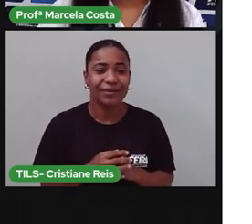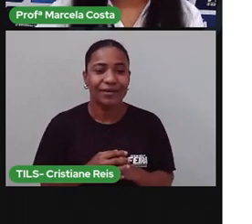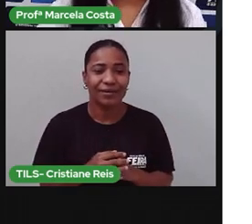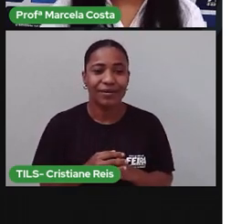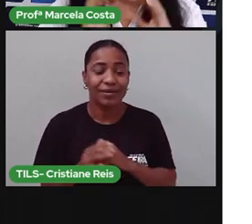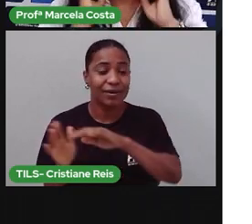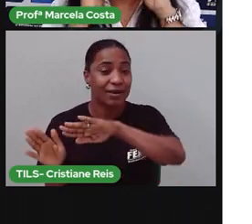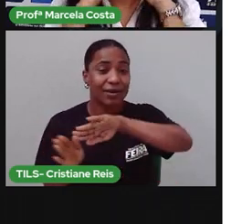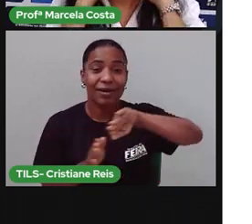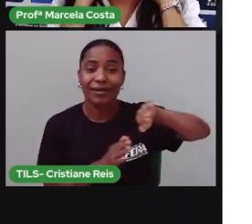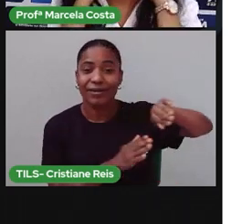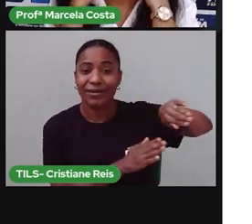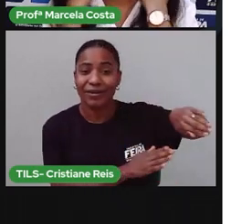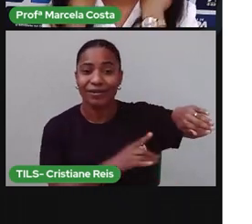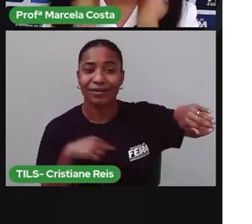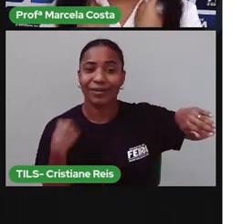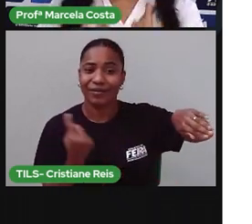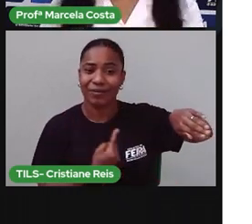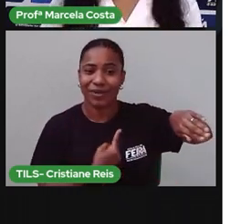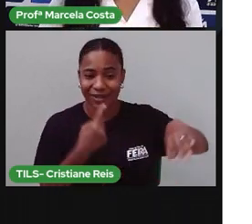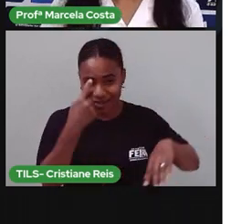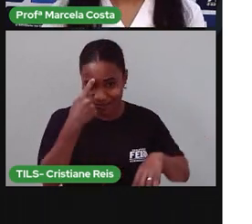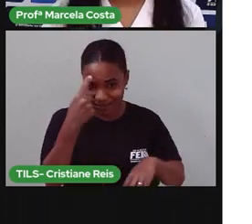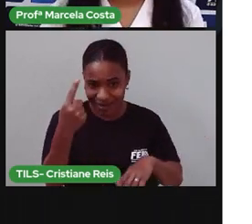a gente vai relembrar tudo que a gente viu hoje